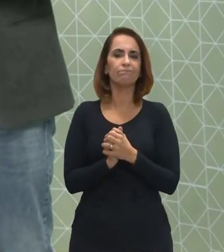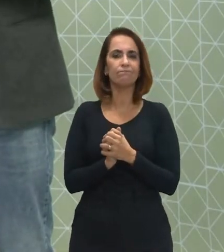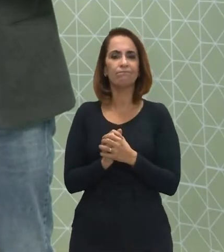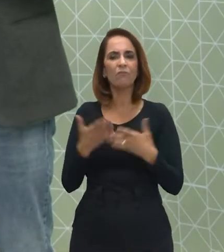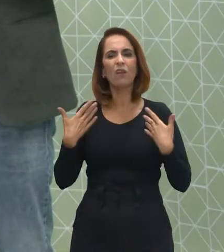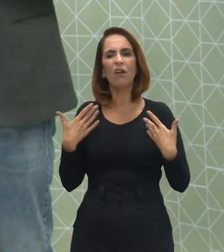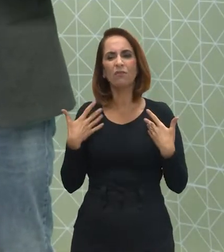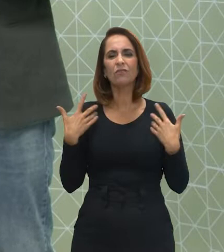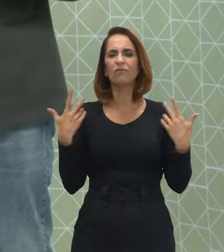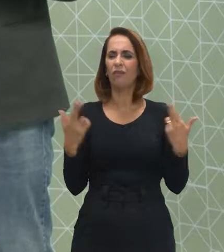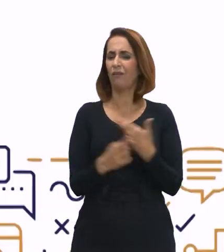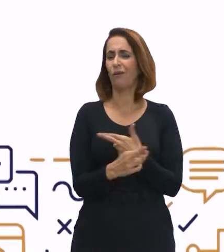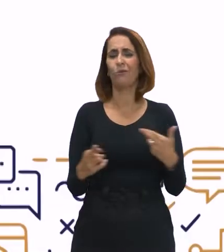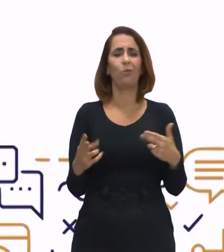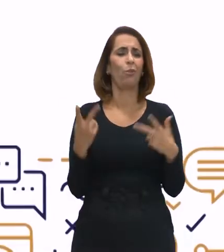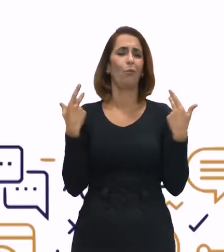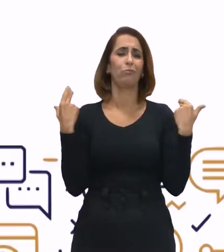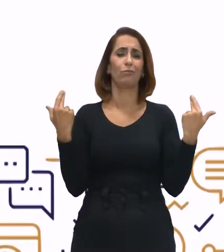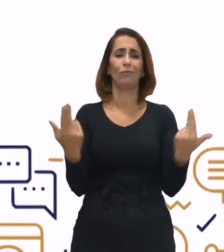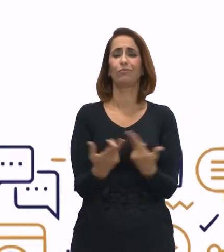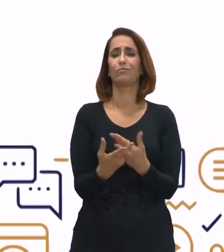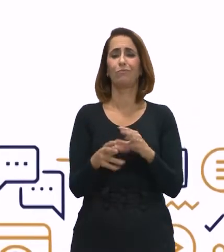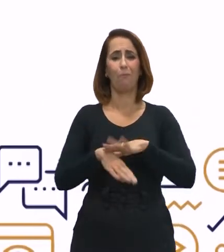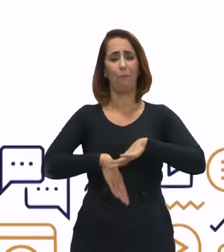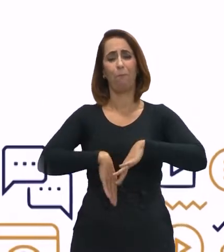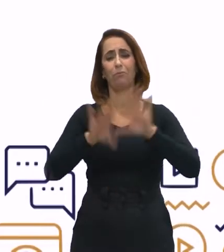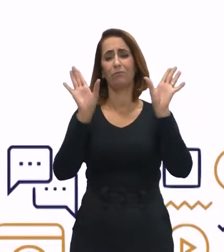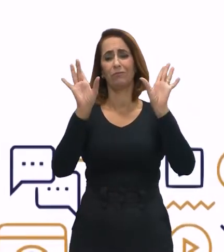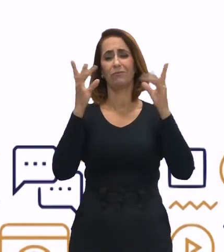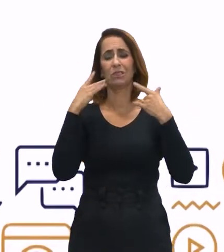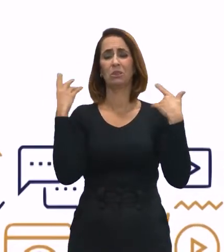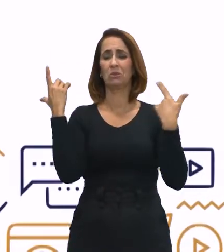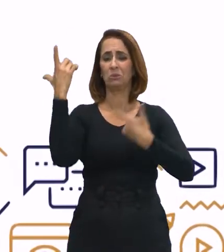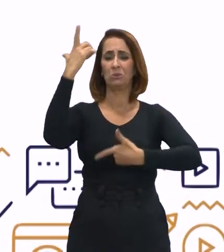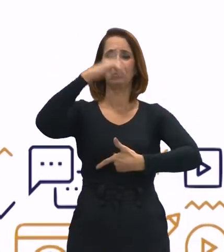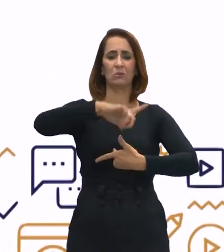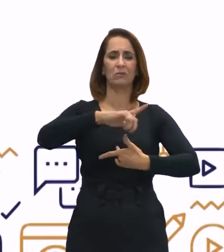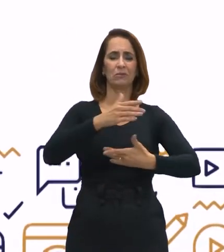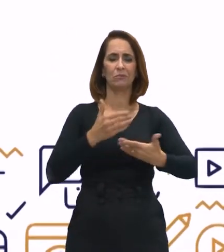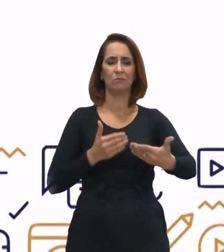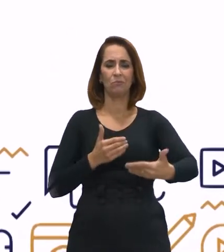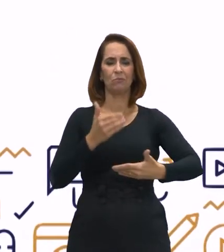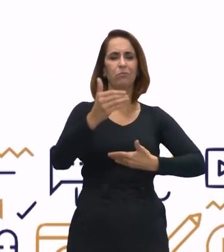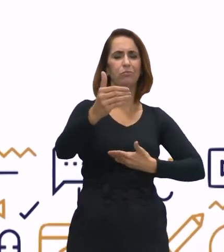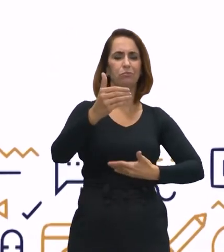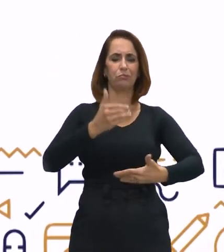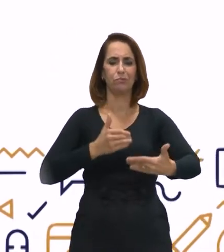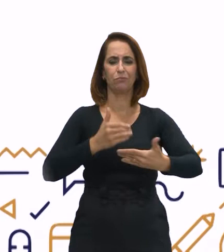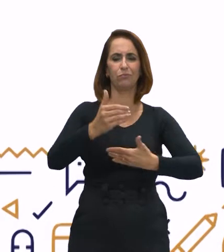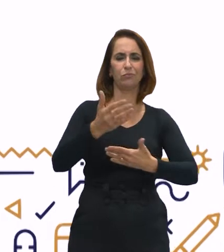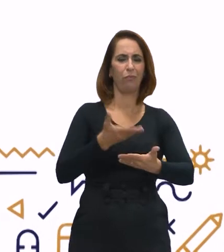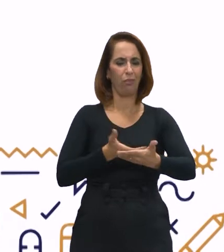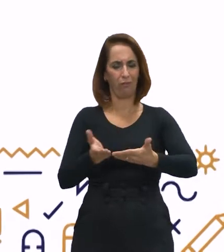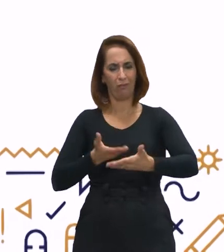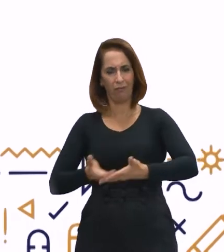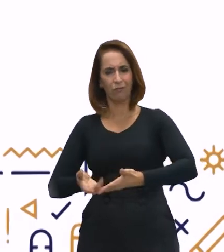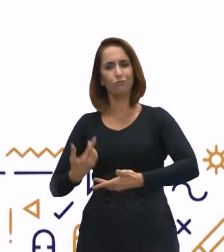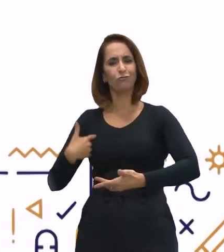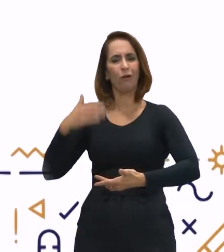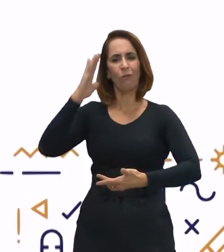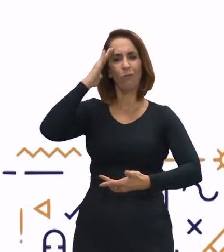aí ele já se relaciona um pouco mais e ele consegue ir eliminando, porque ele já conseguiu